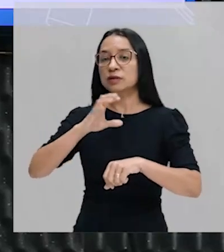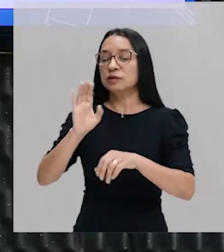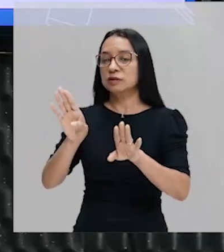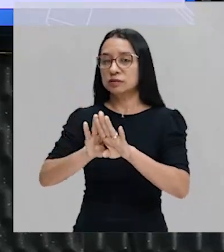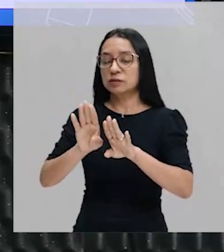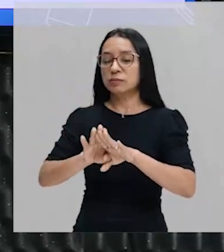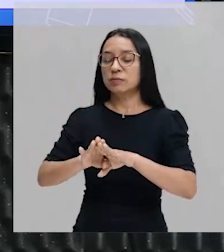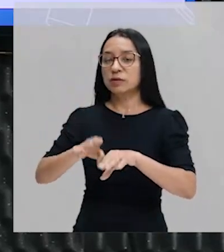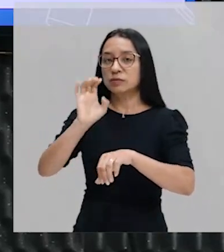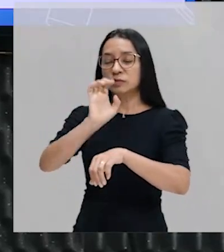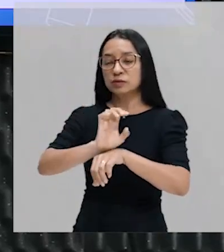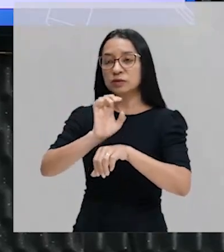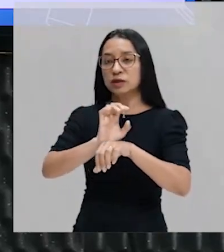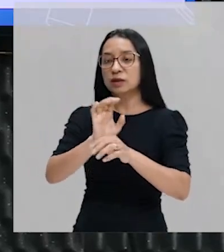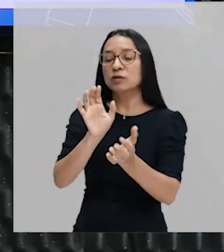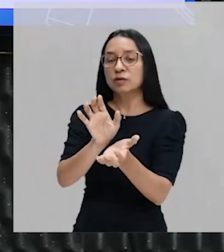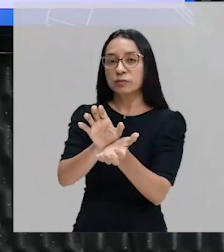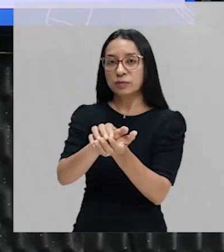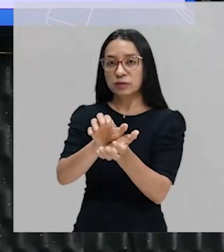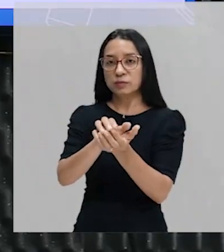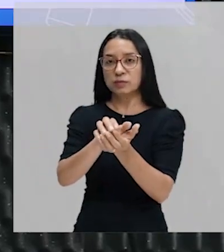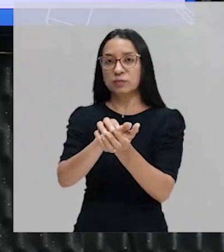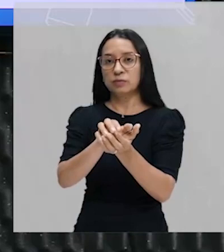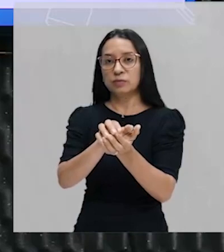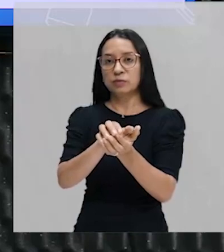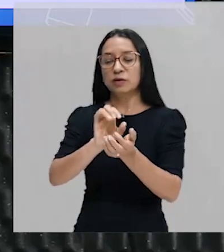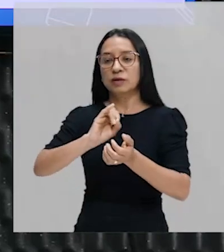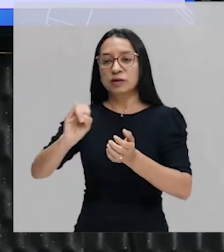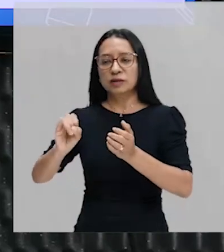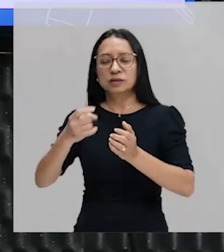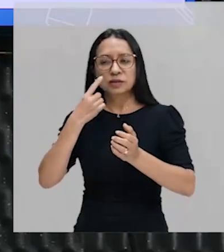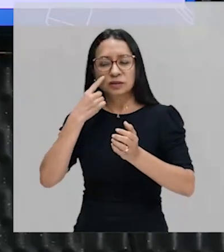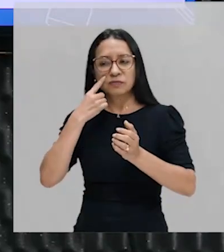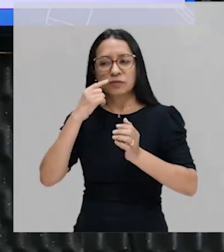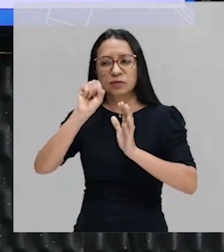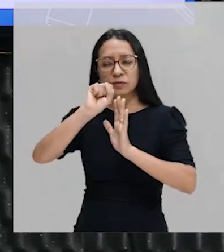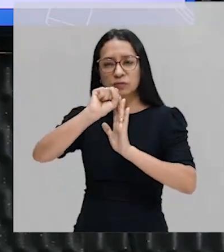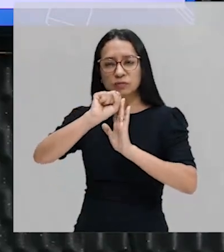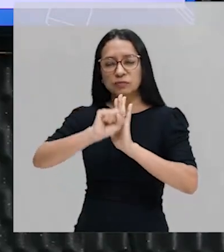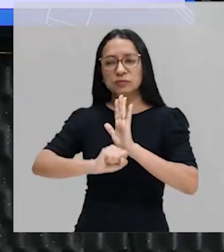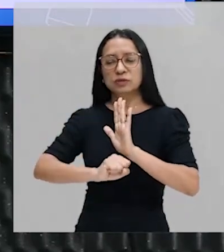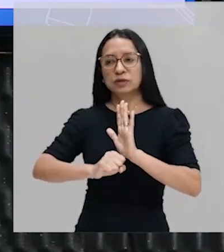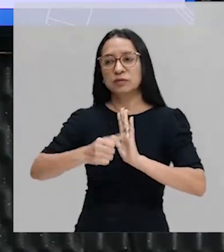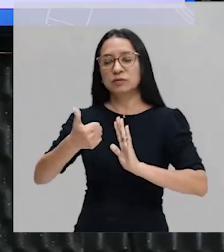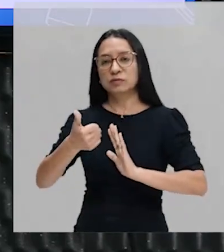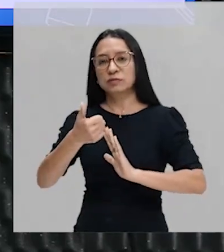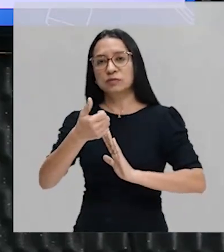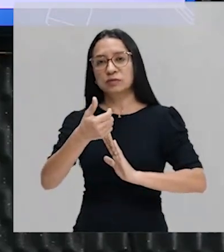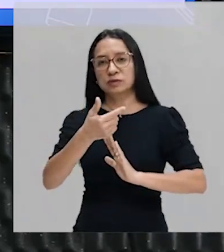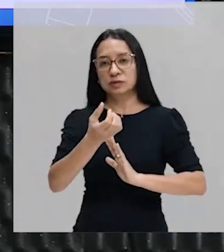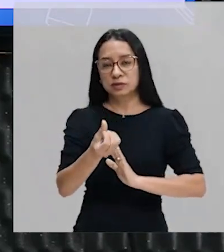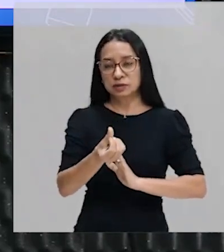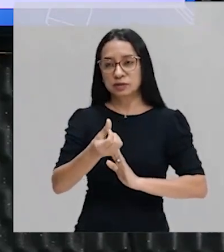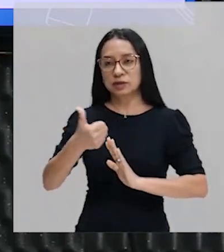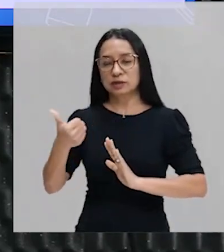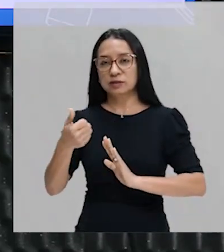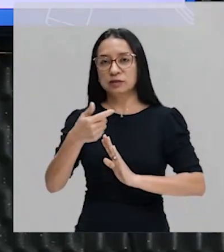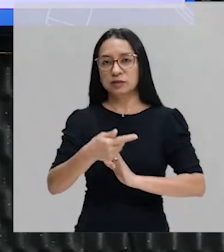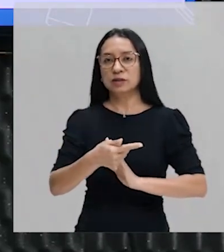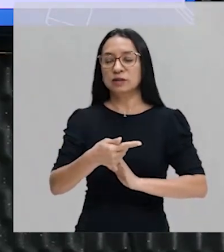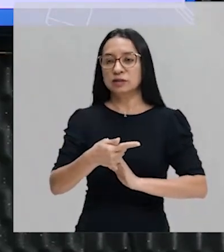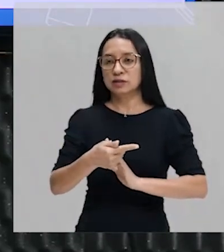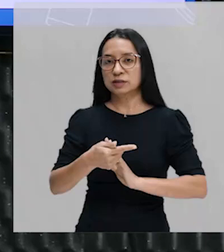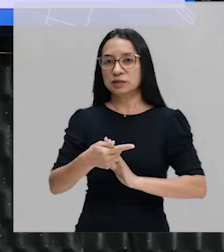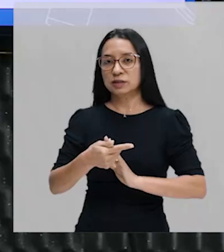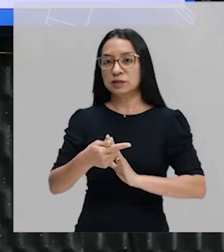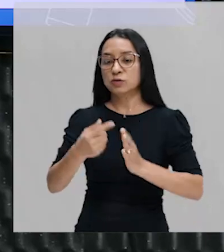o pacto colonial português vai se dar, em relação à atividade de exportação, vai se dar através